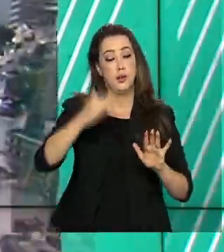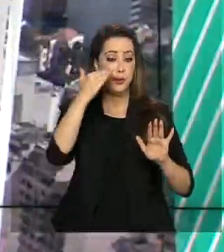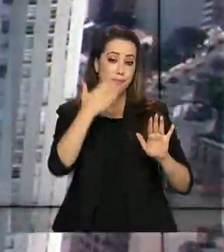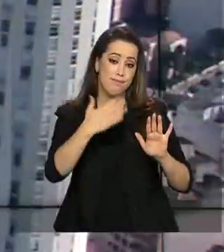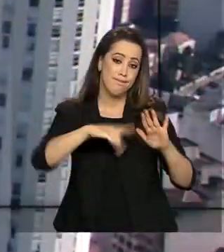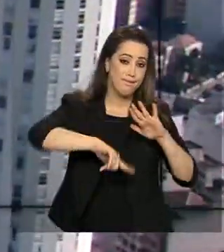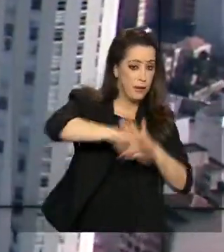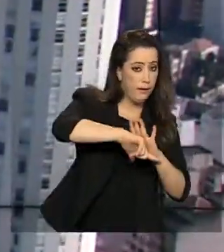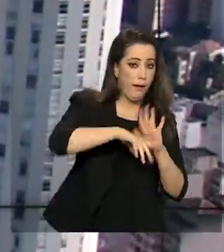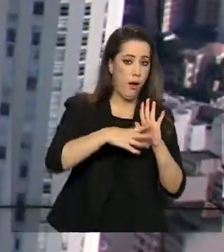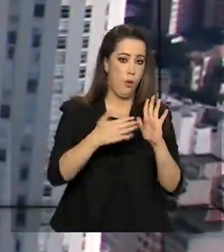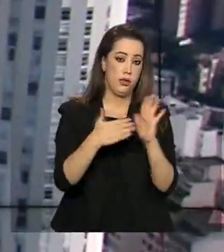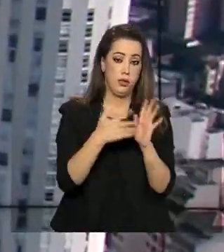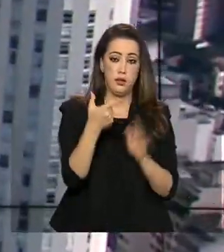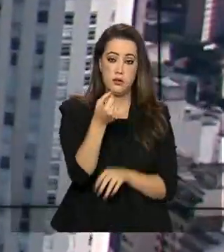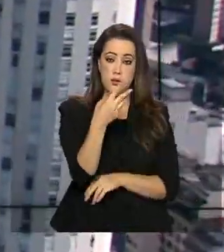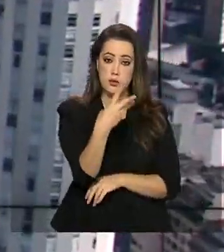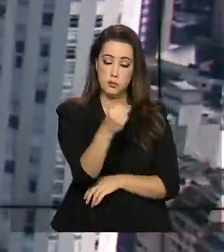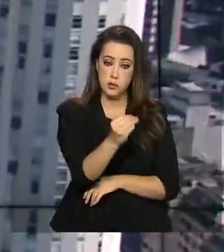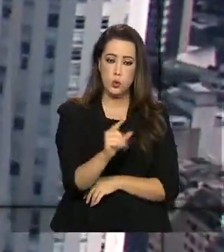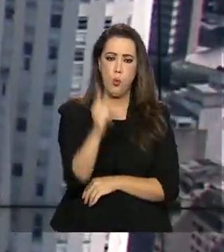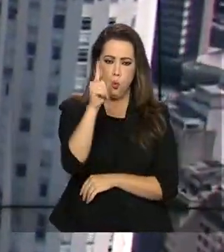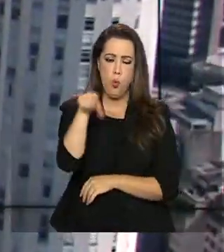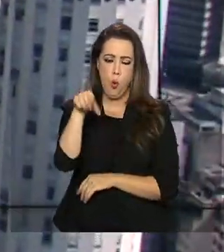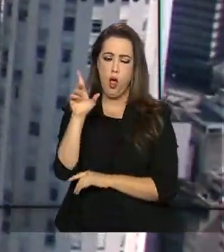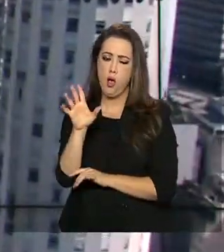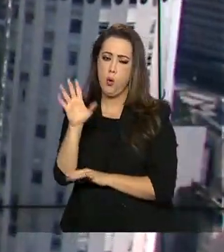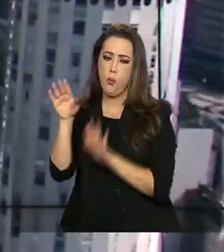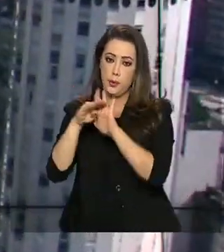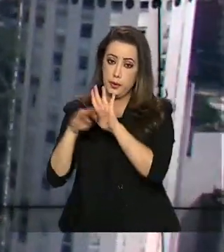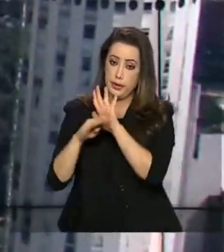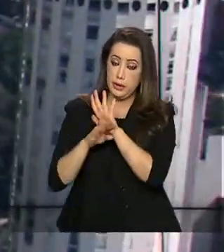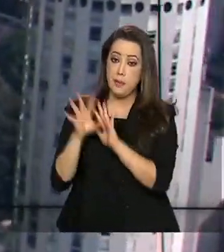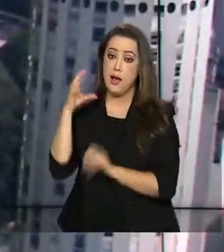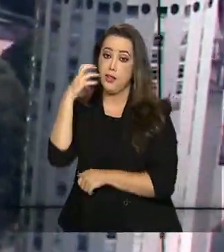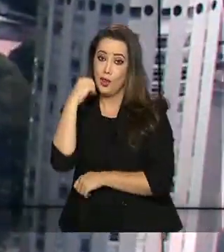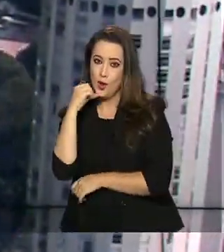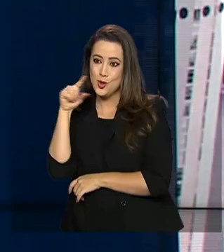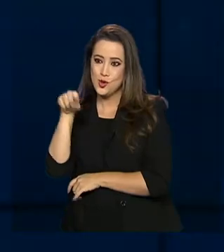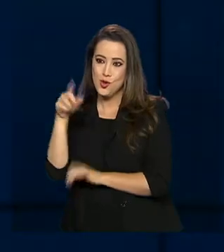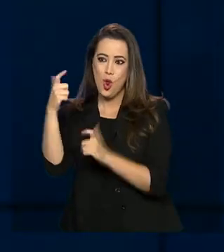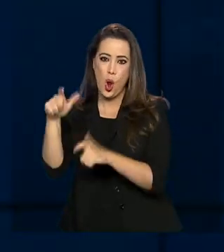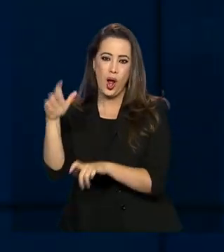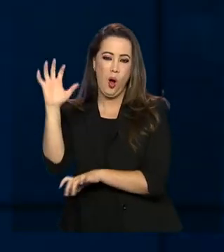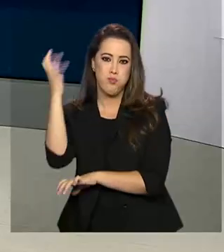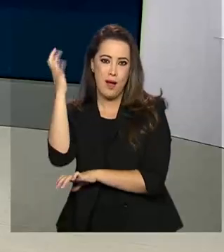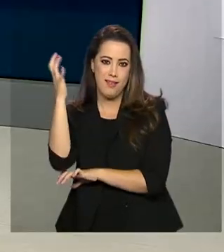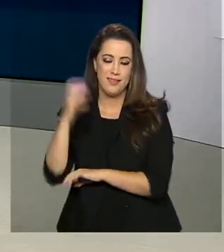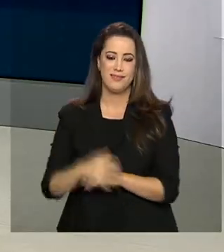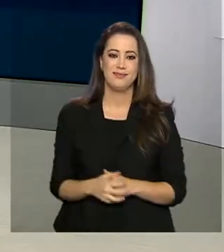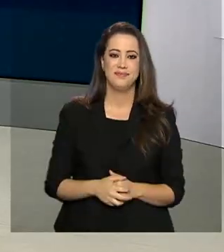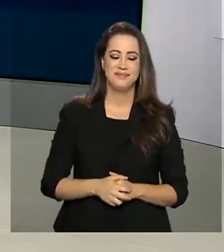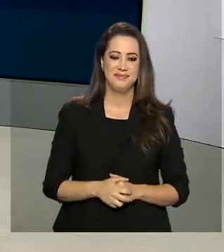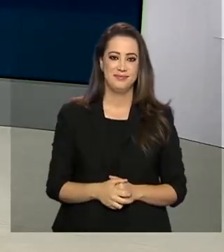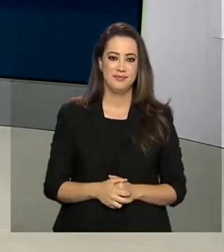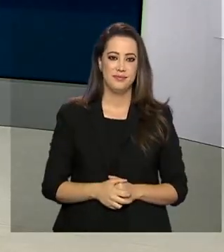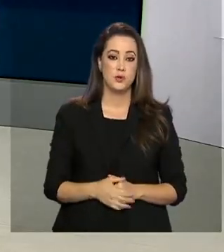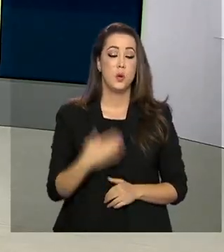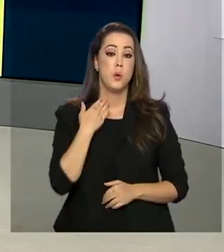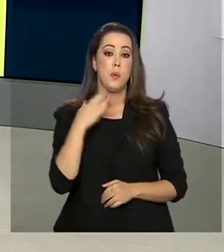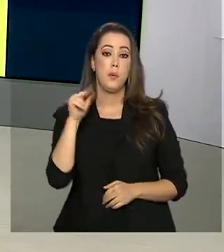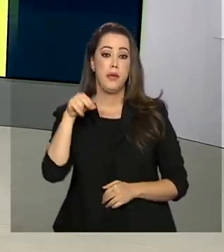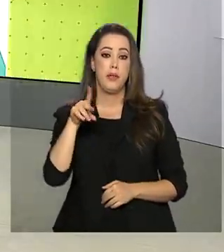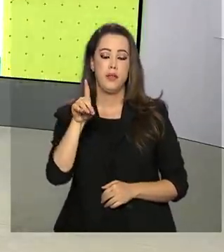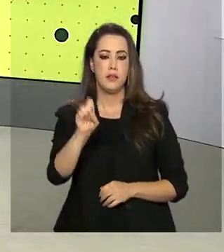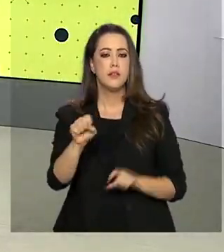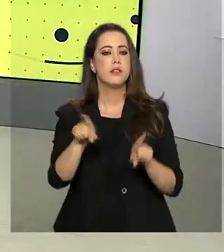Um deles é o programa Adote um Parque para estruturar 132 unidades de conservação na Amazônia. O BNDES também vai